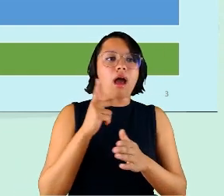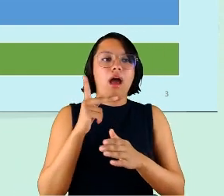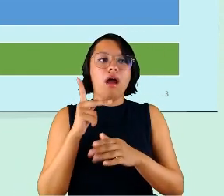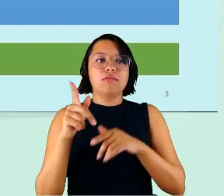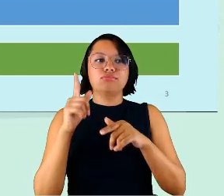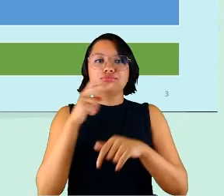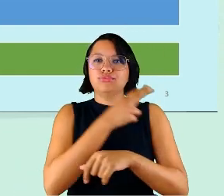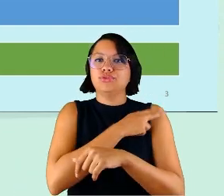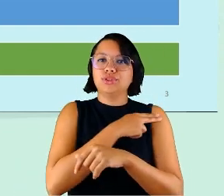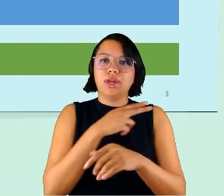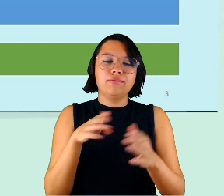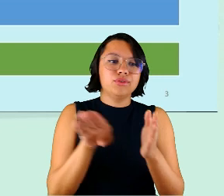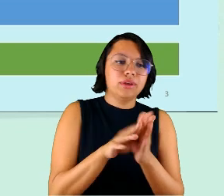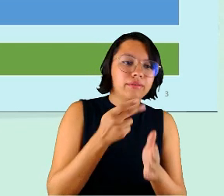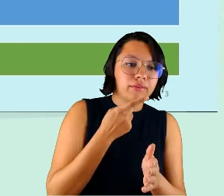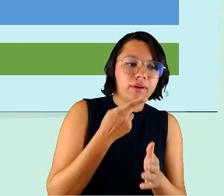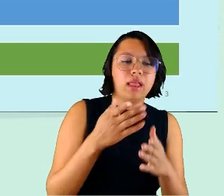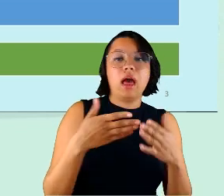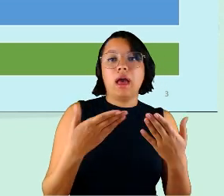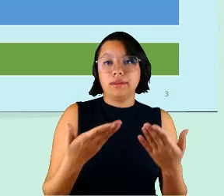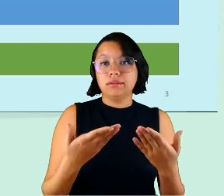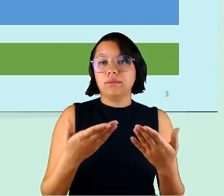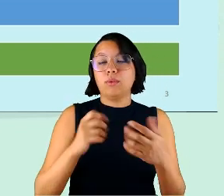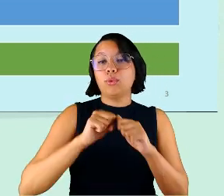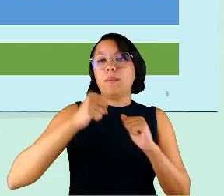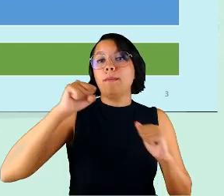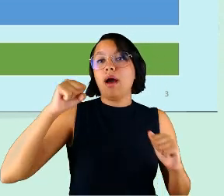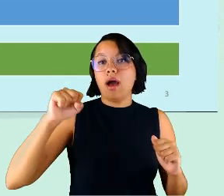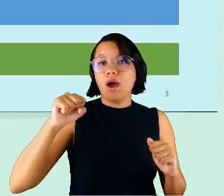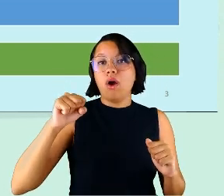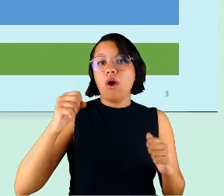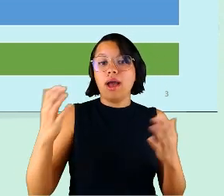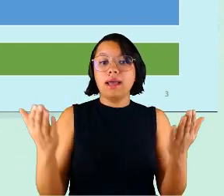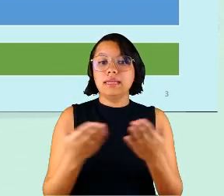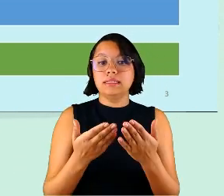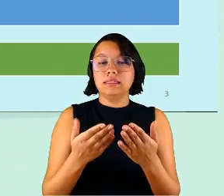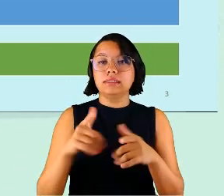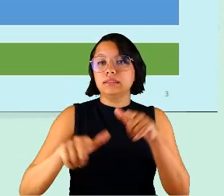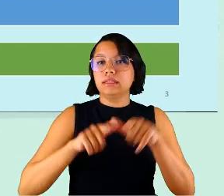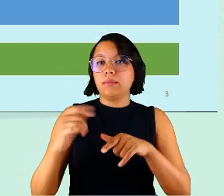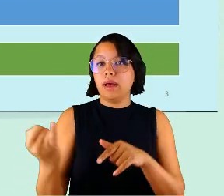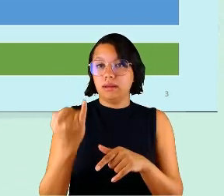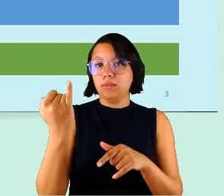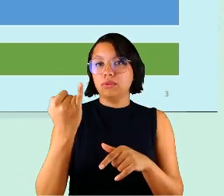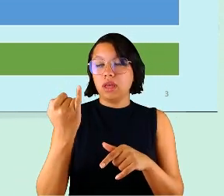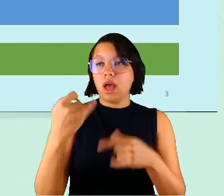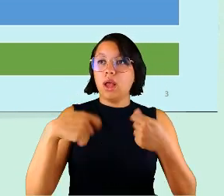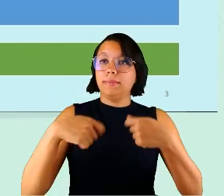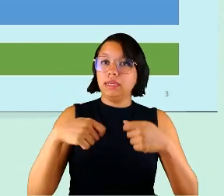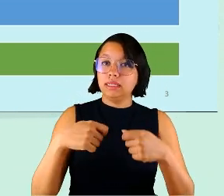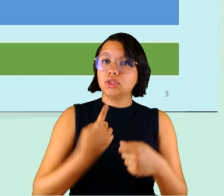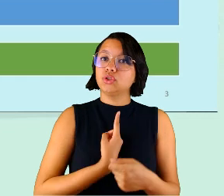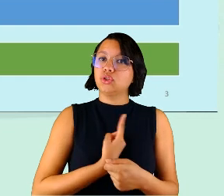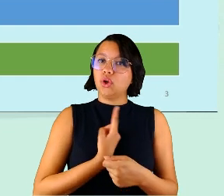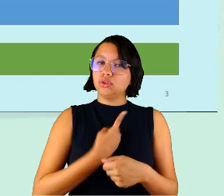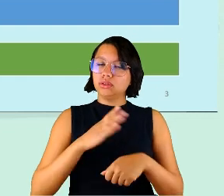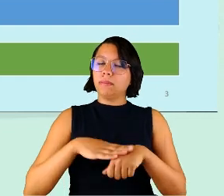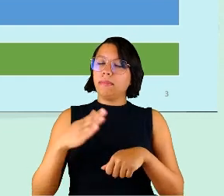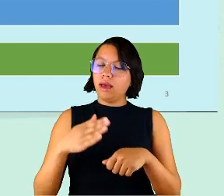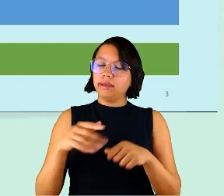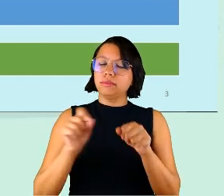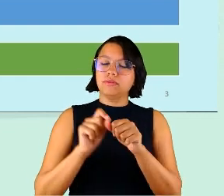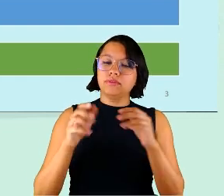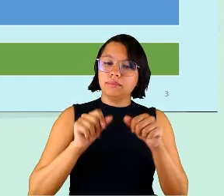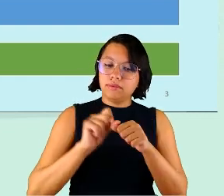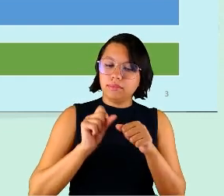for esse trabalho, maior necessidade o indivíduo tem de recolhimento para executar aquela tarefa. E o trabalho